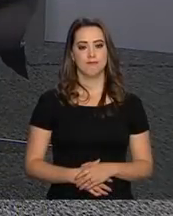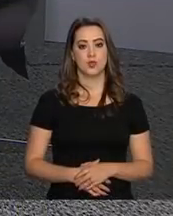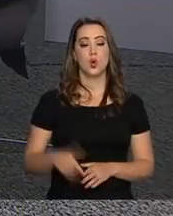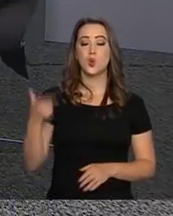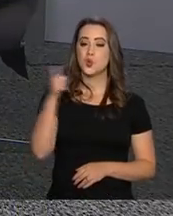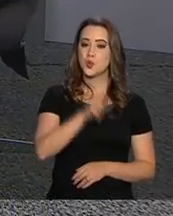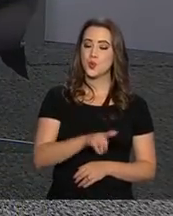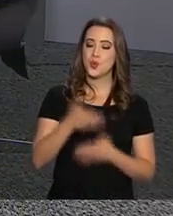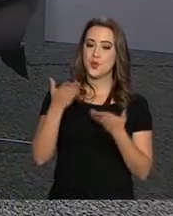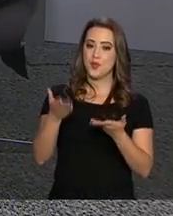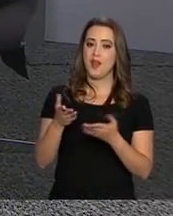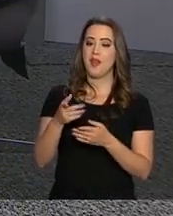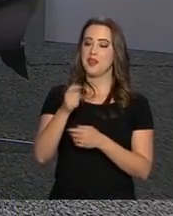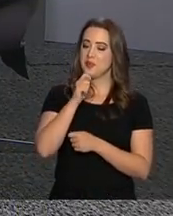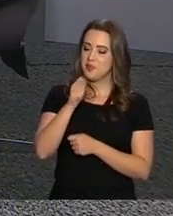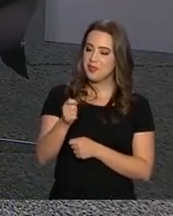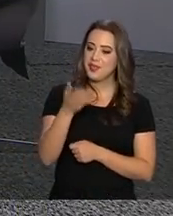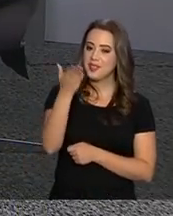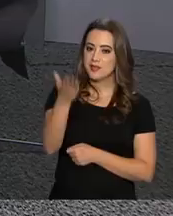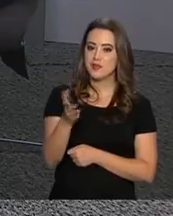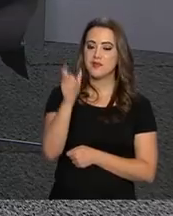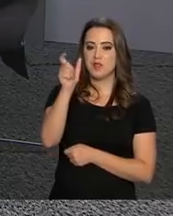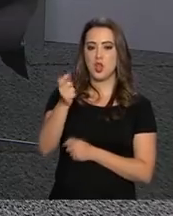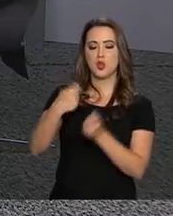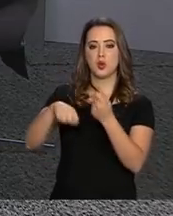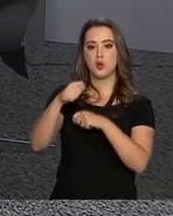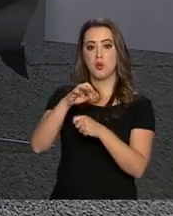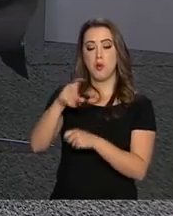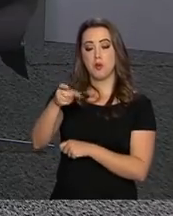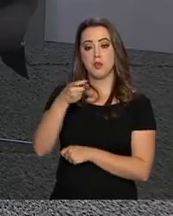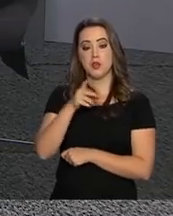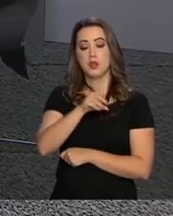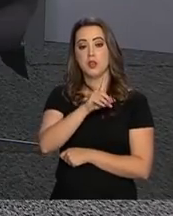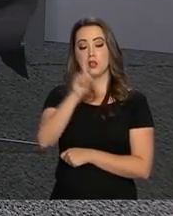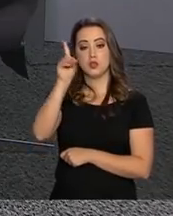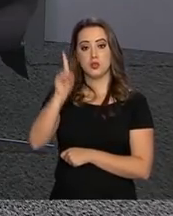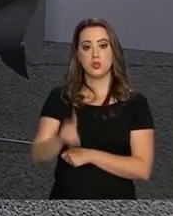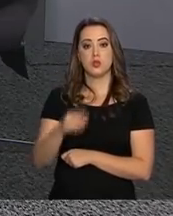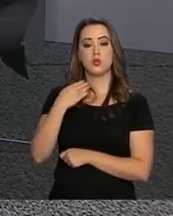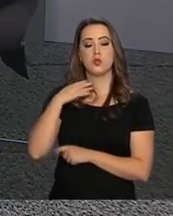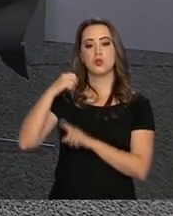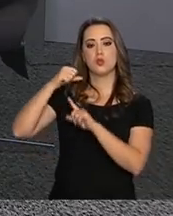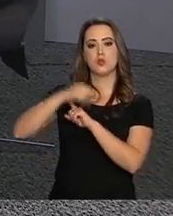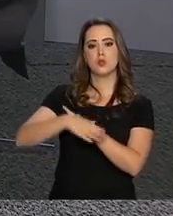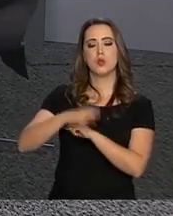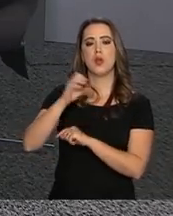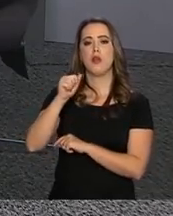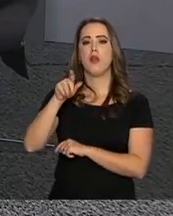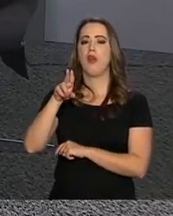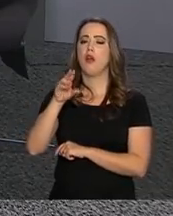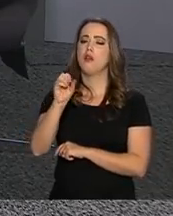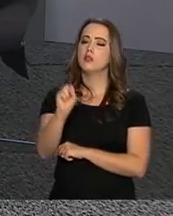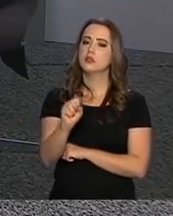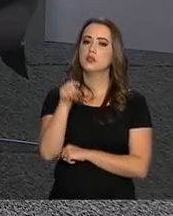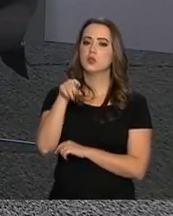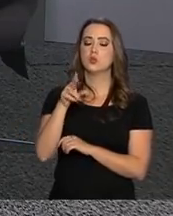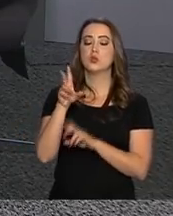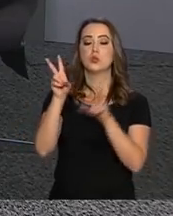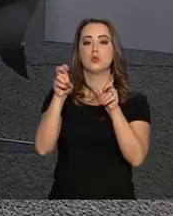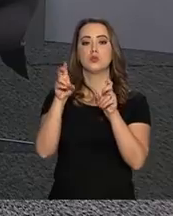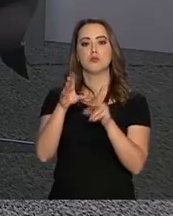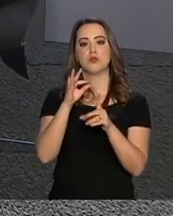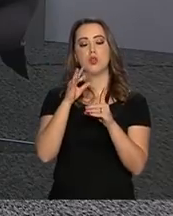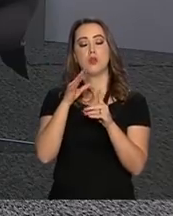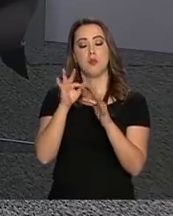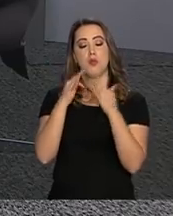Voltamos aqui com o nosso entrevistado, economista e ex-diretor do Banco Central, Carlos Eduardo de Freitas. O assunto é o Fórum Econômico